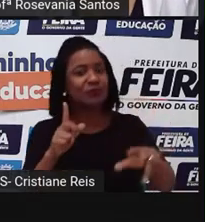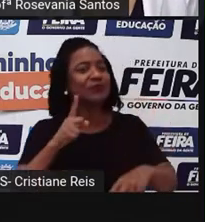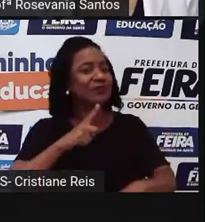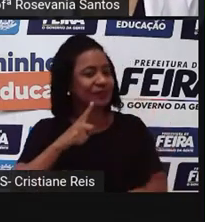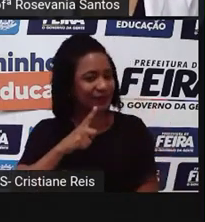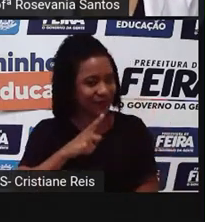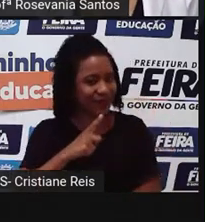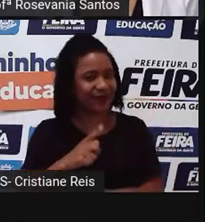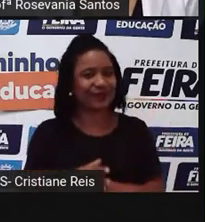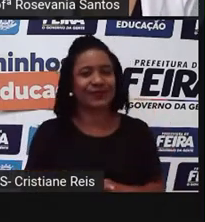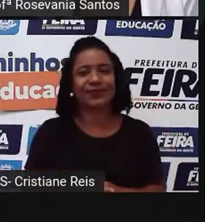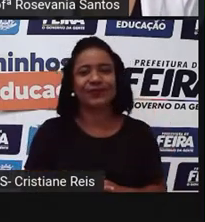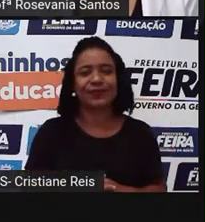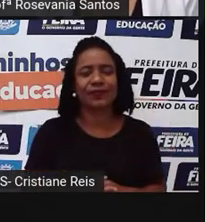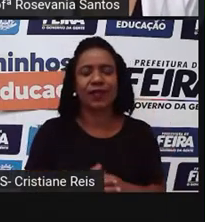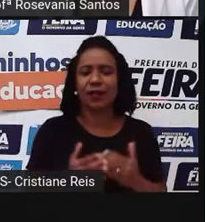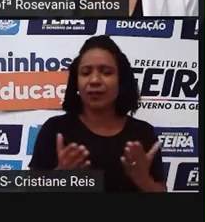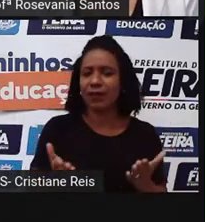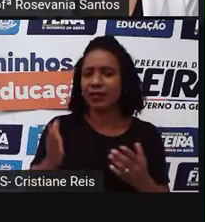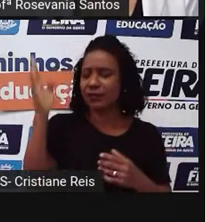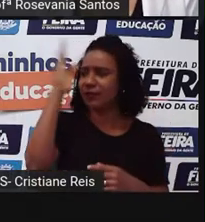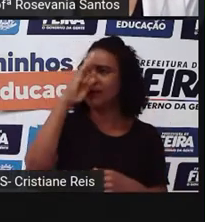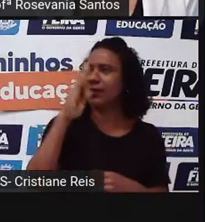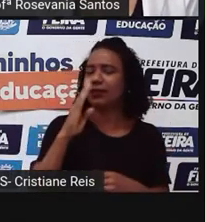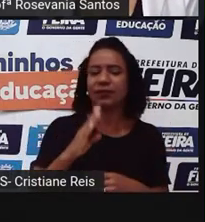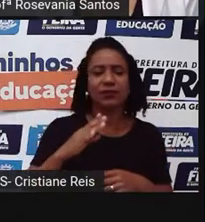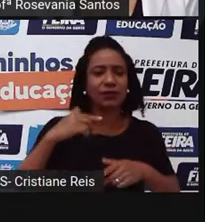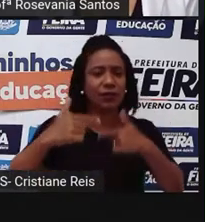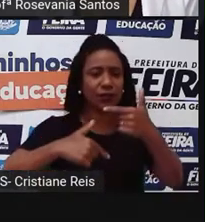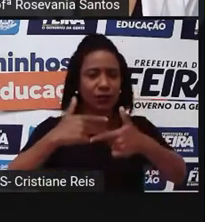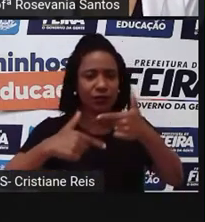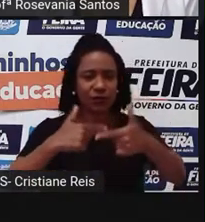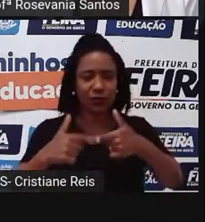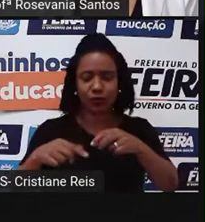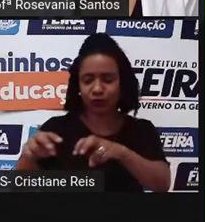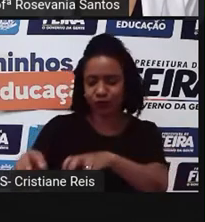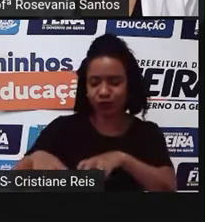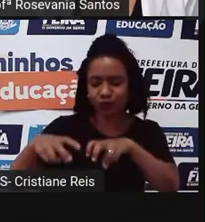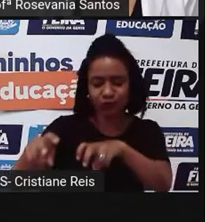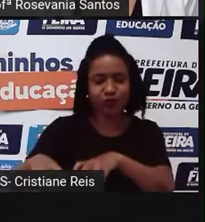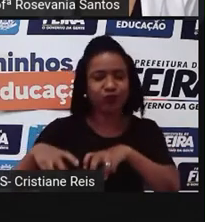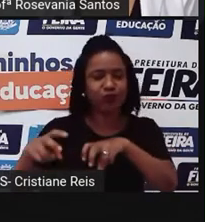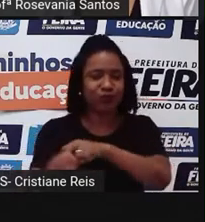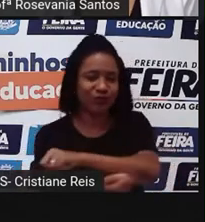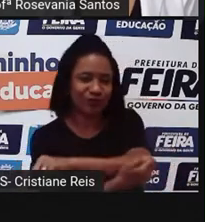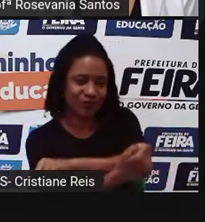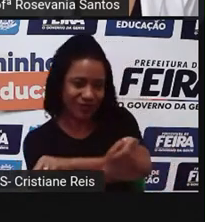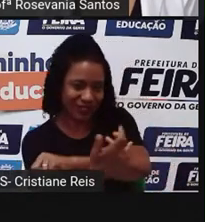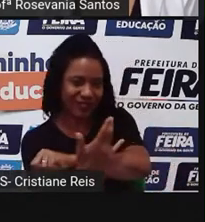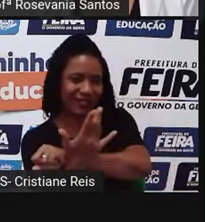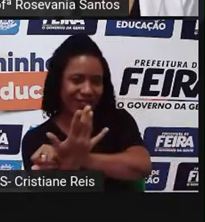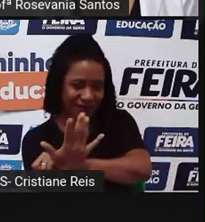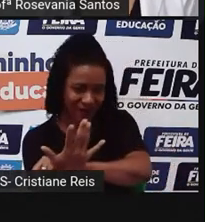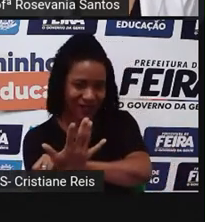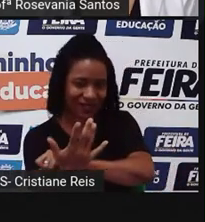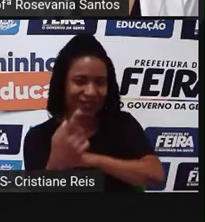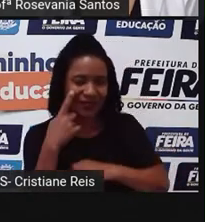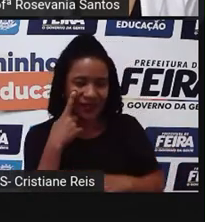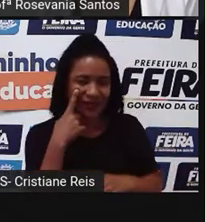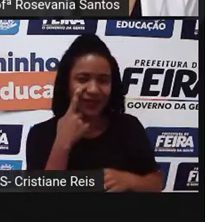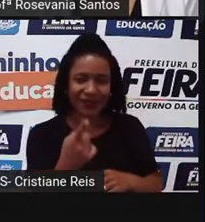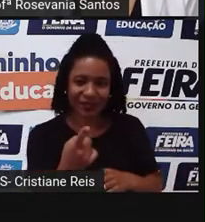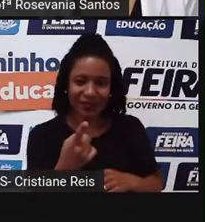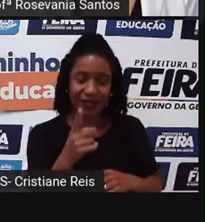da produção agrícola no Brasil, aqui a gente está vendo uma tabelazinha assim, né? De produção agrícola por estado.